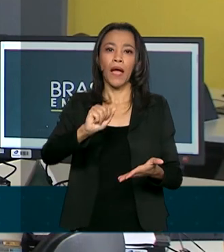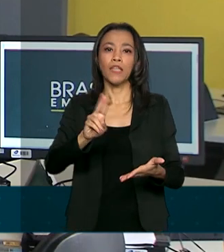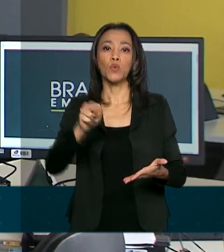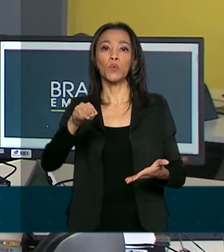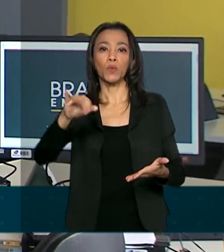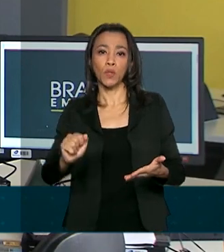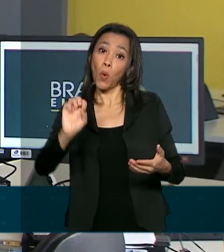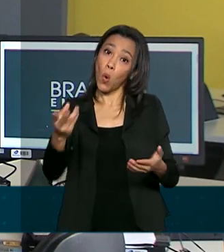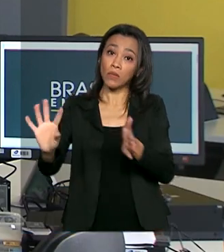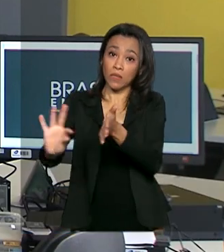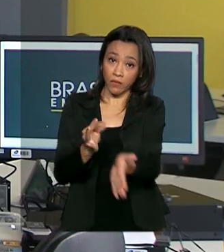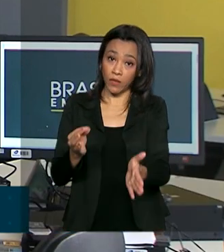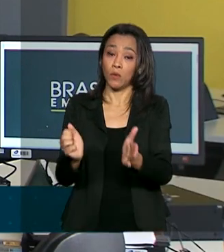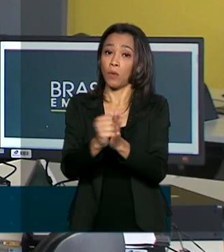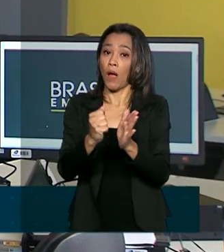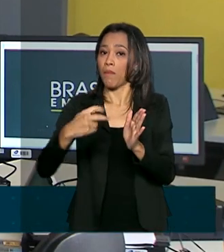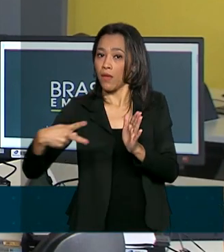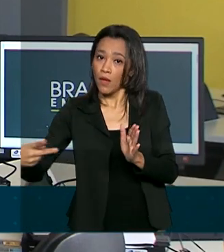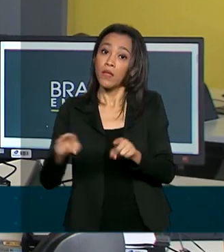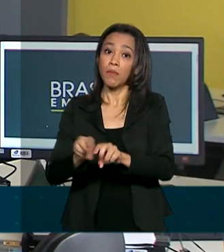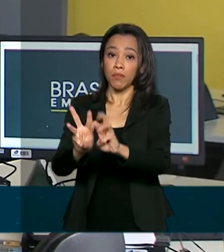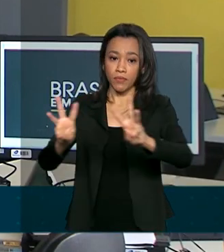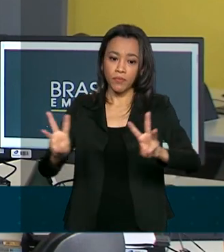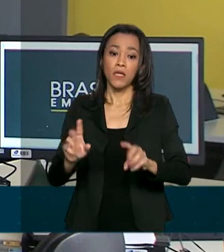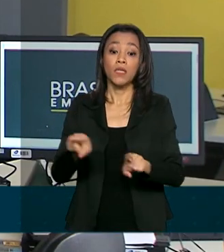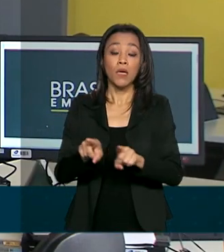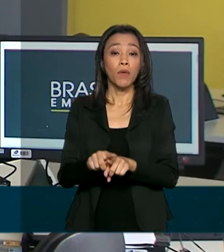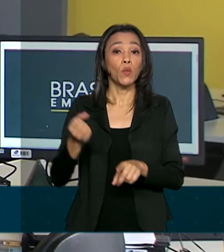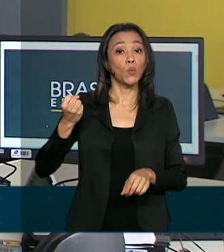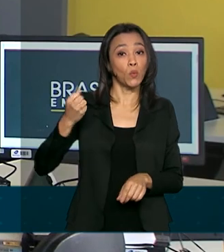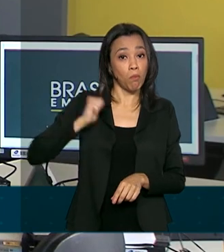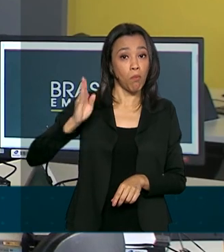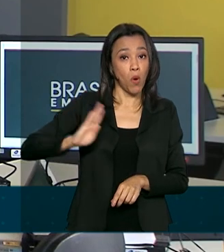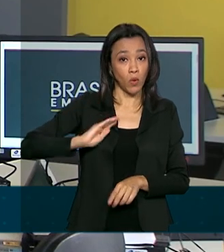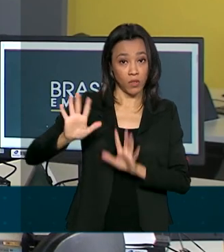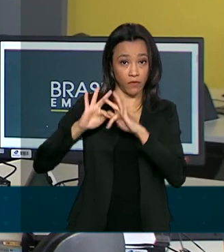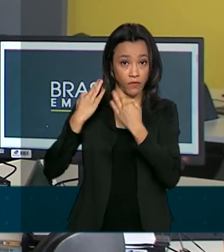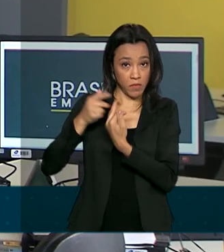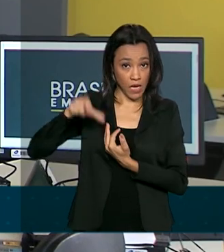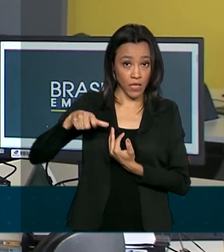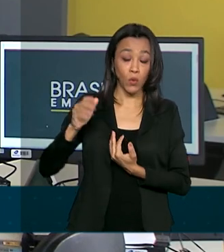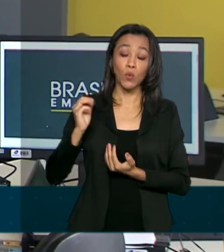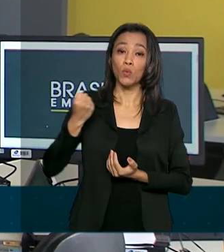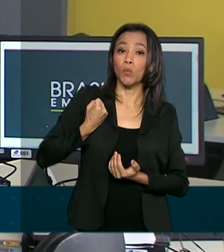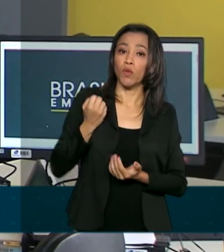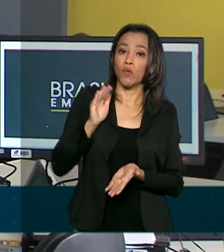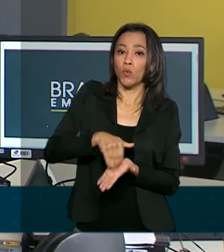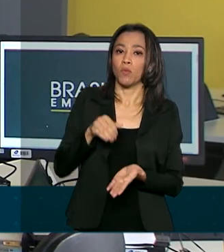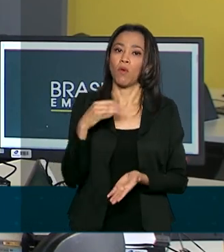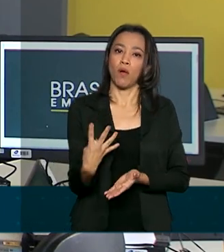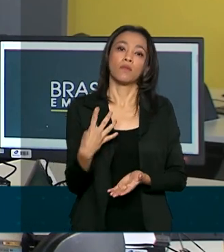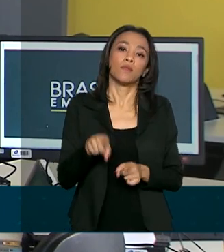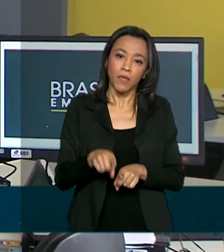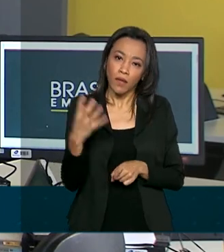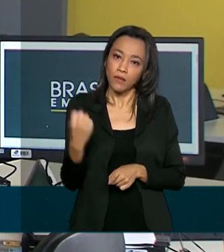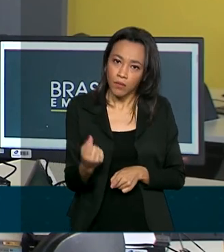aplicativo. Beneficiários do Bolsa Família com o NIS Final 4 também vão receber. Além disso, um grupo que nasceu em março e ainda não ganhou